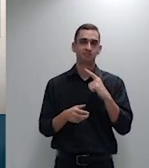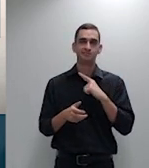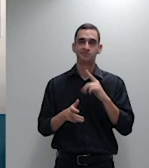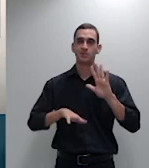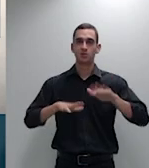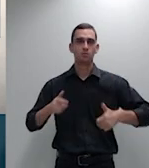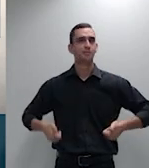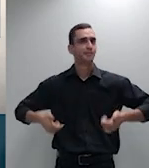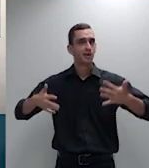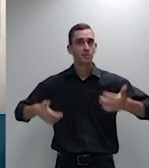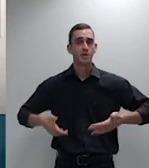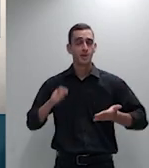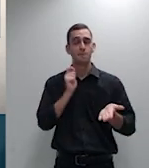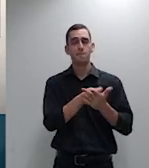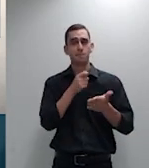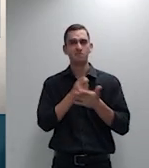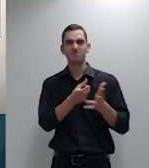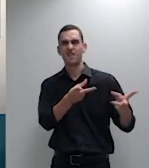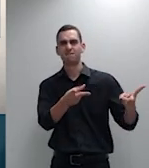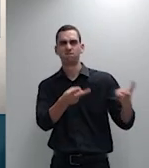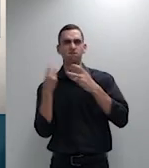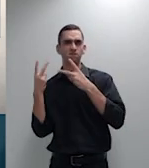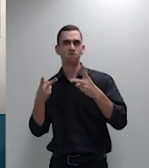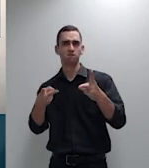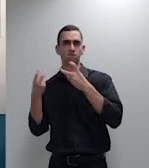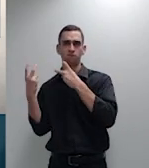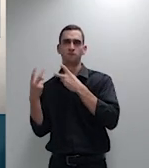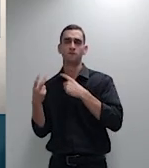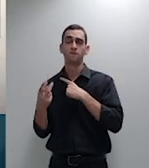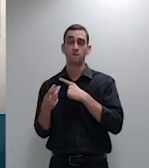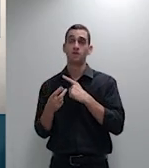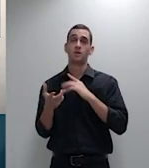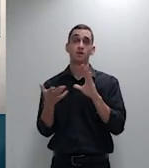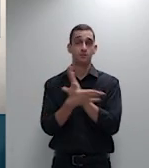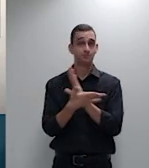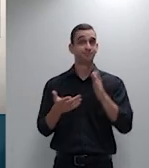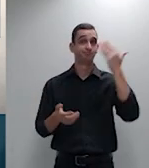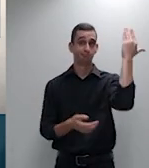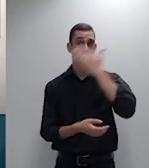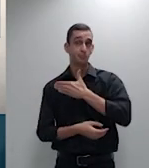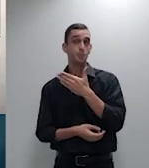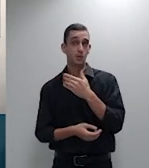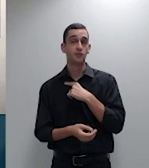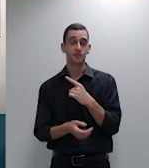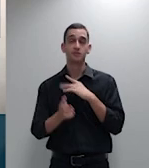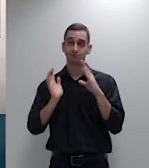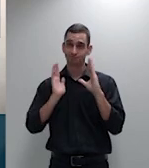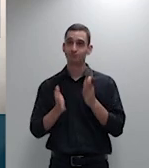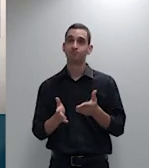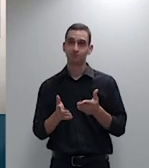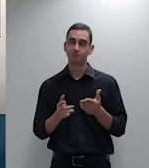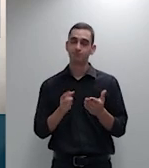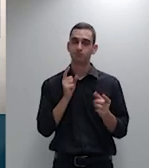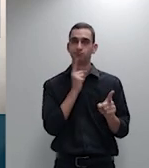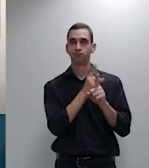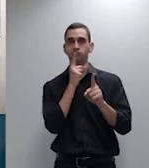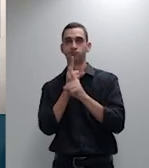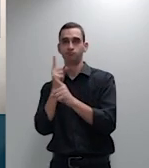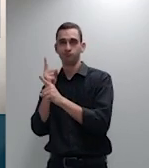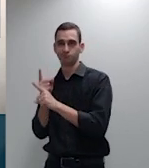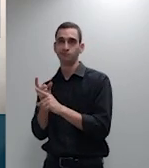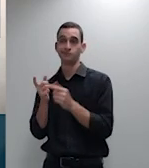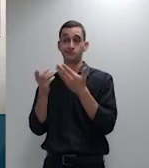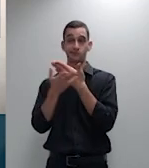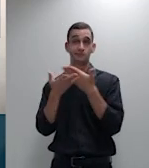garantia de que o ônus da produção dessa prova essa sim diabólica ao consumidor de trazer